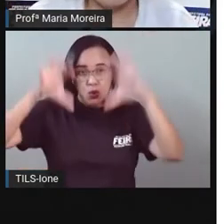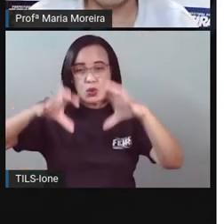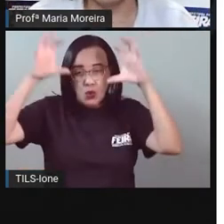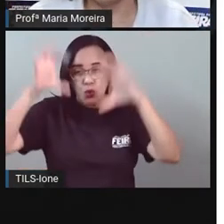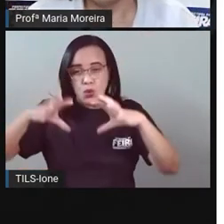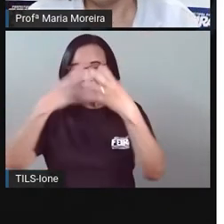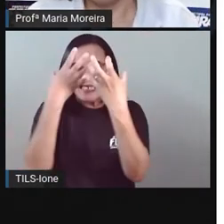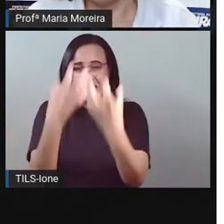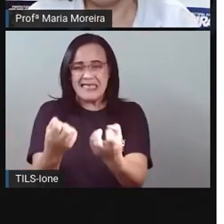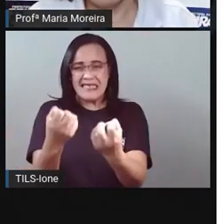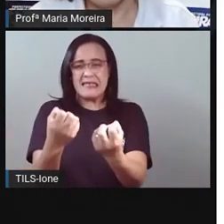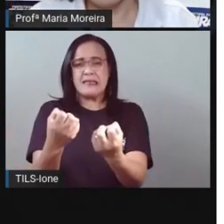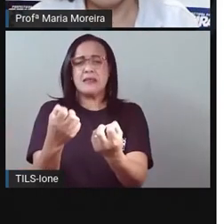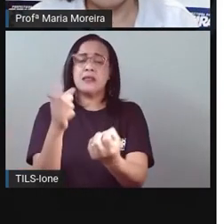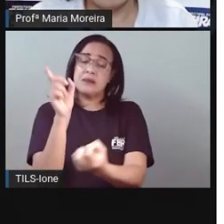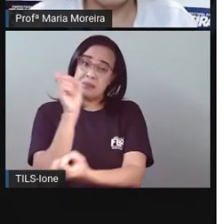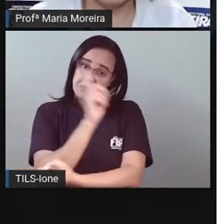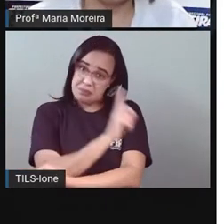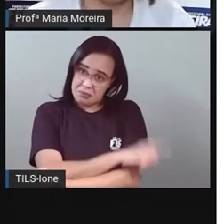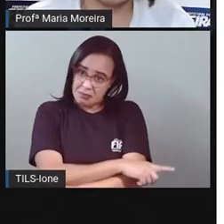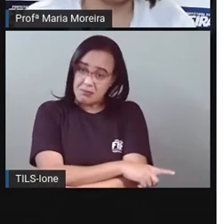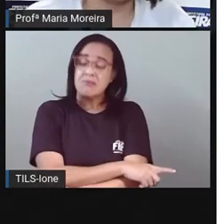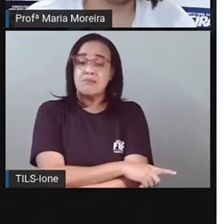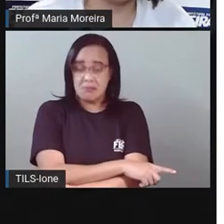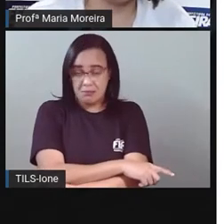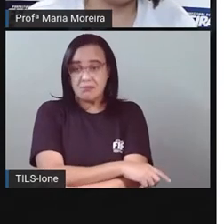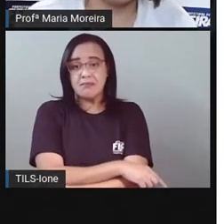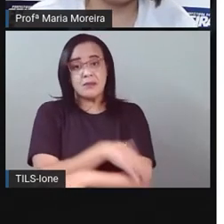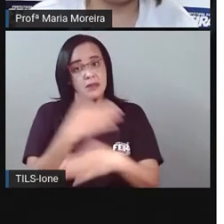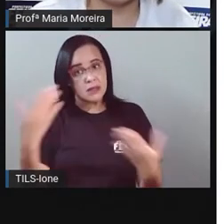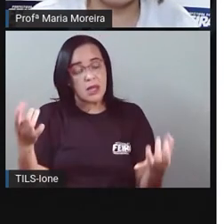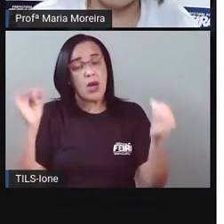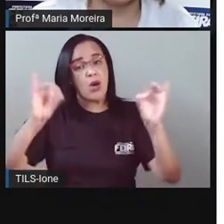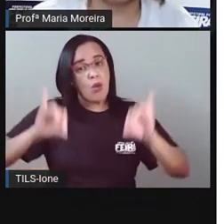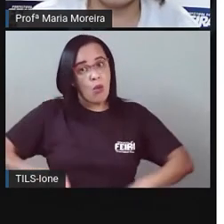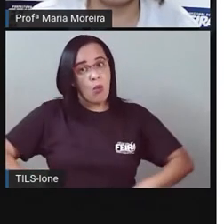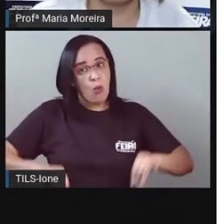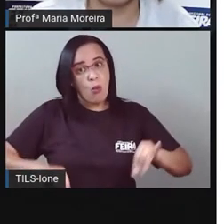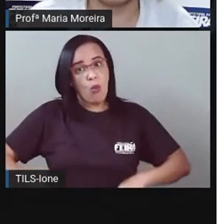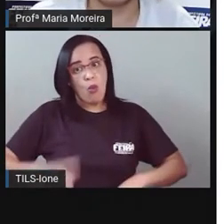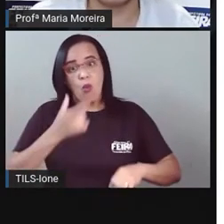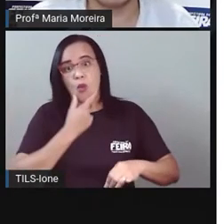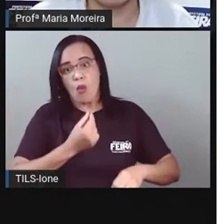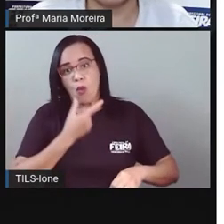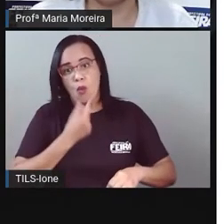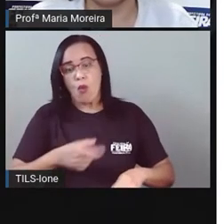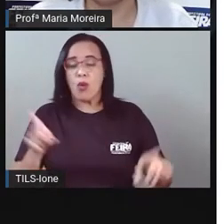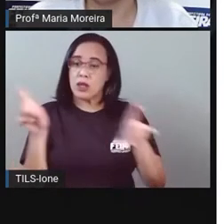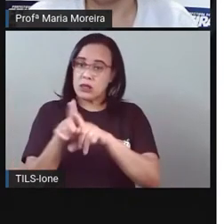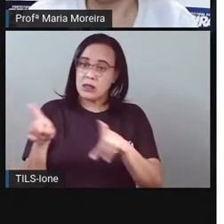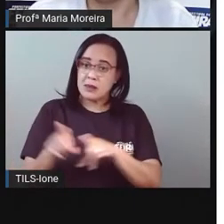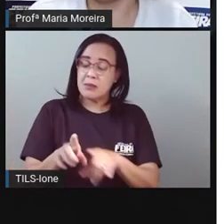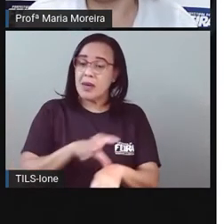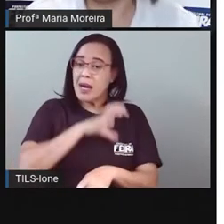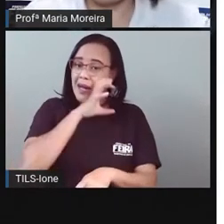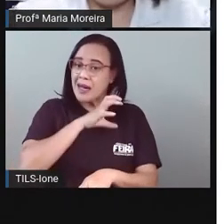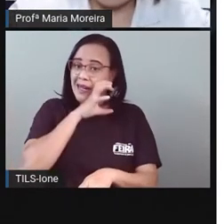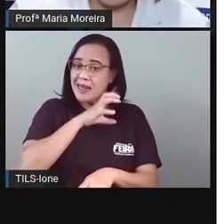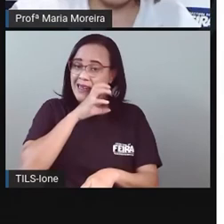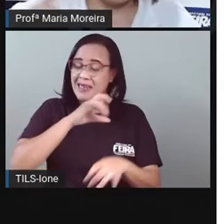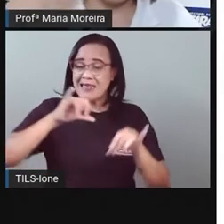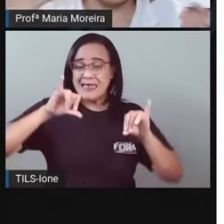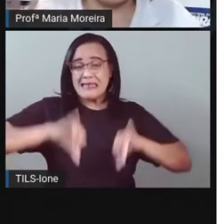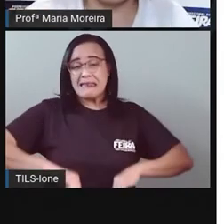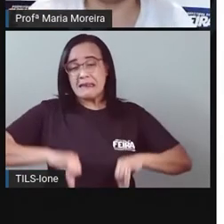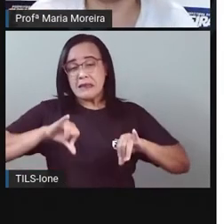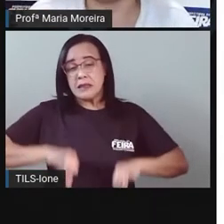Absurdos E obviamente Que o homem Ele sofre muito Com isso Os animais Sofrem aí Com esse fenômeno natural E aí, né? Vocês